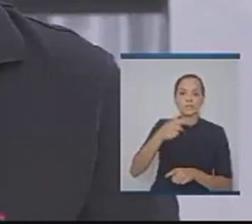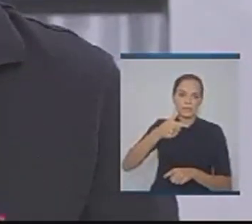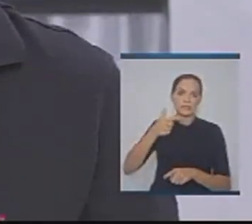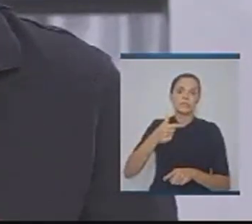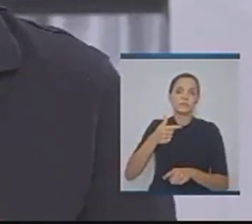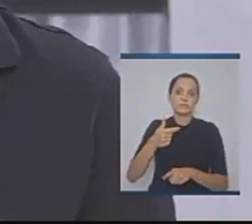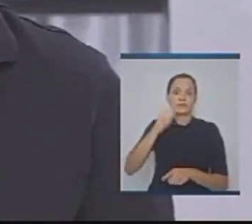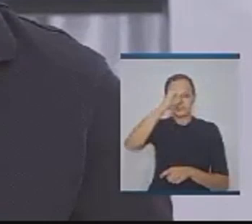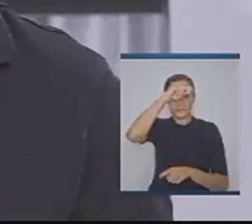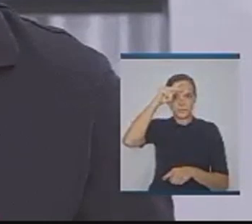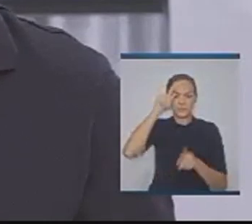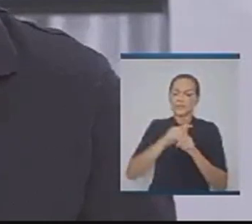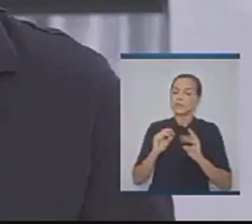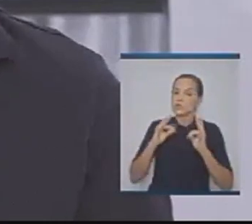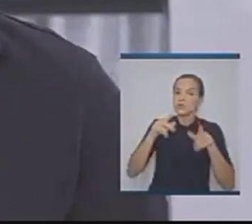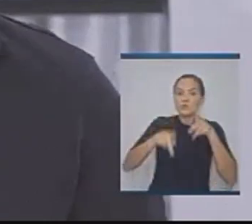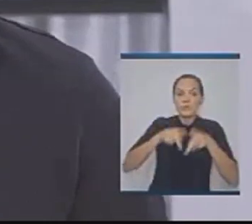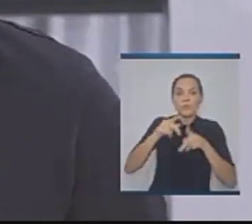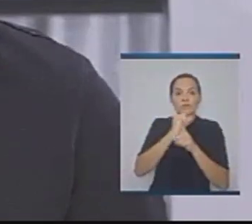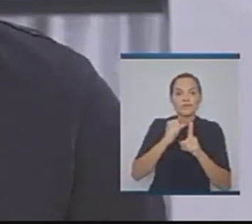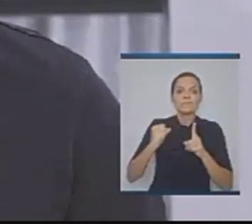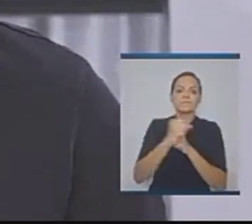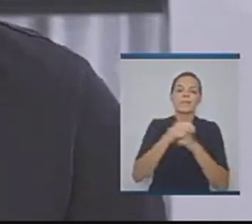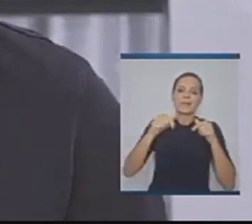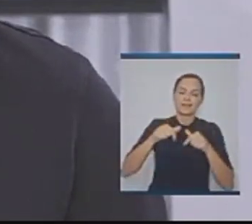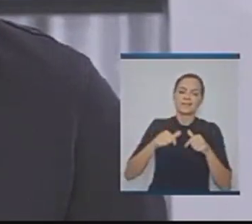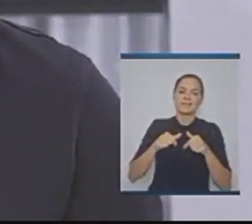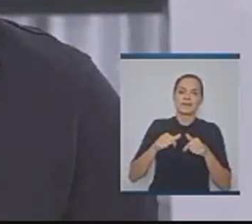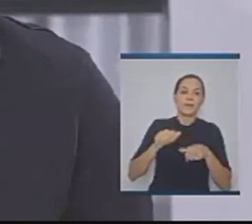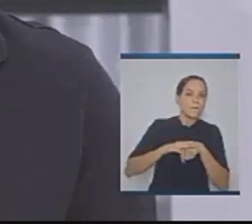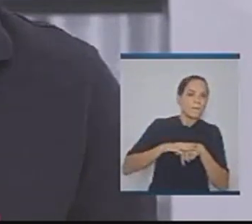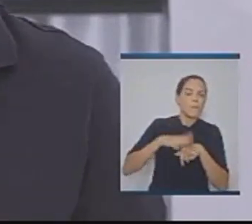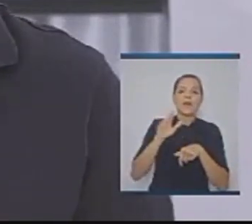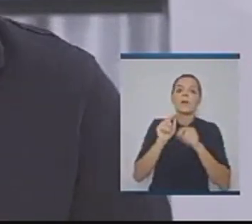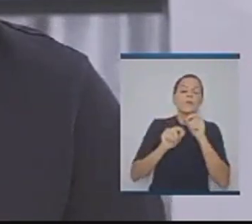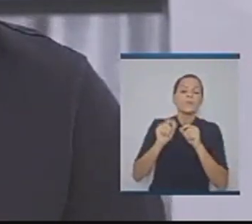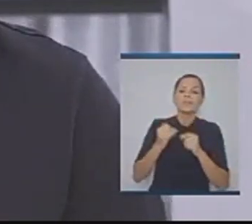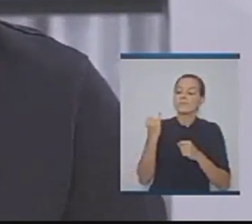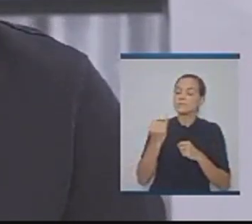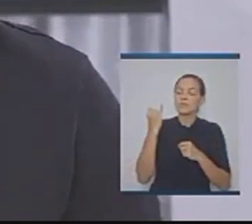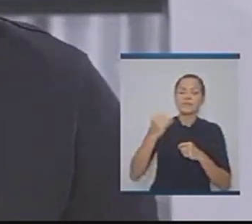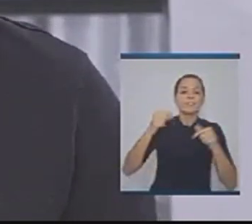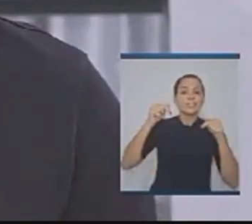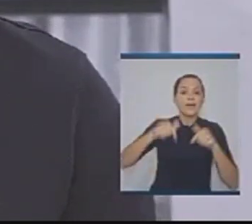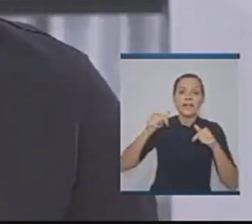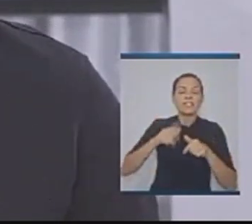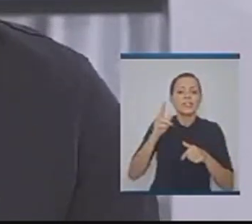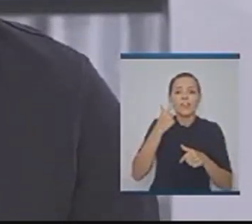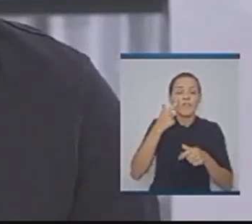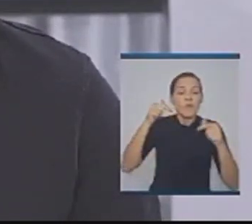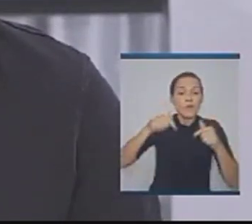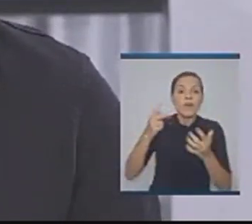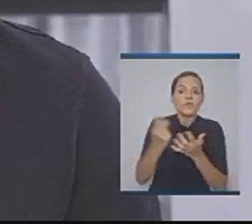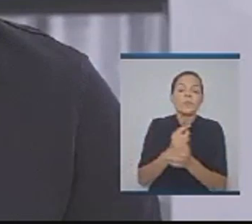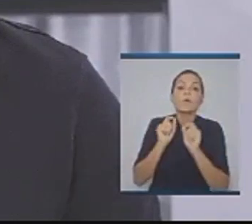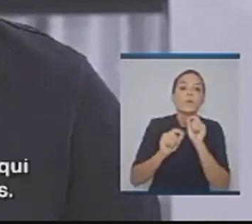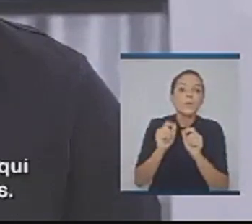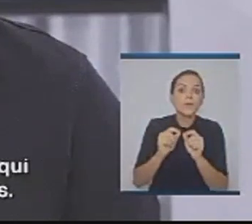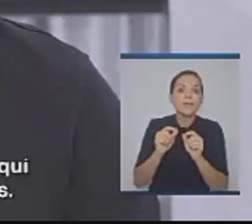ferramenta já vista na cidade de Belforjo, na área da saúde, que se chama Hospital Oncológico.